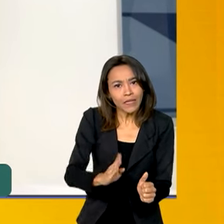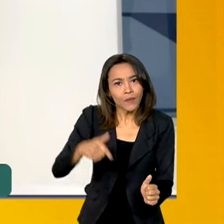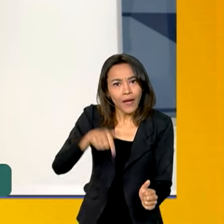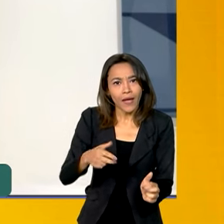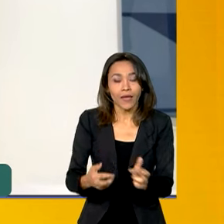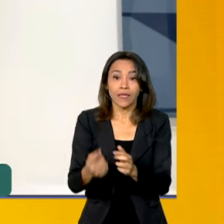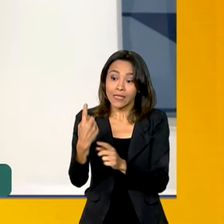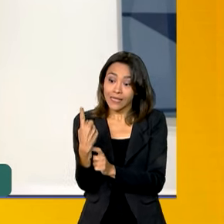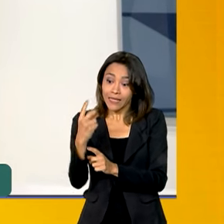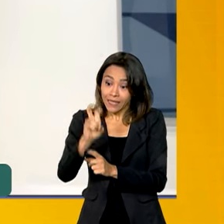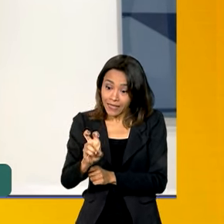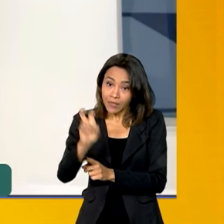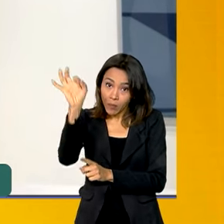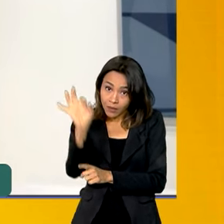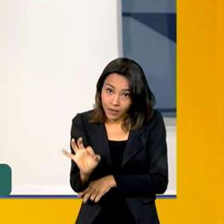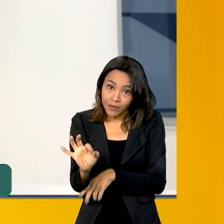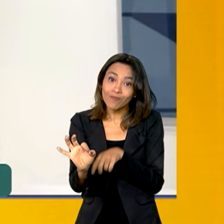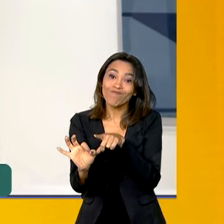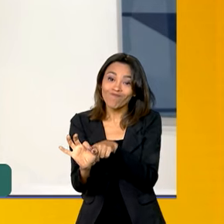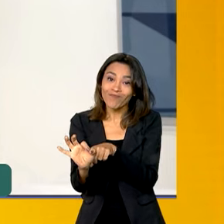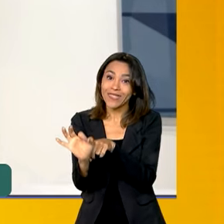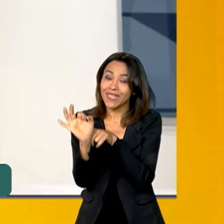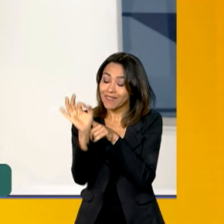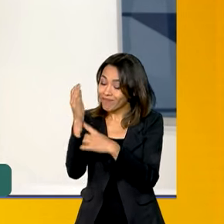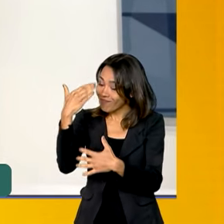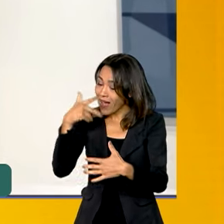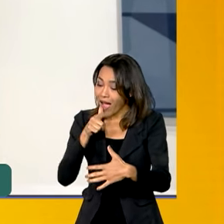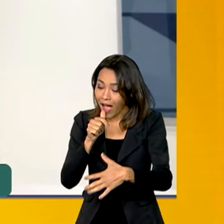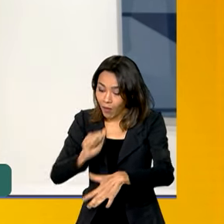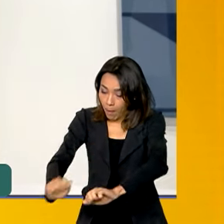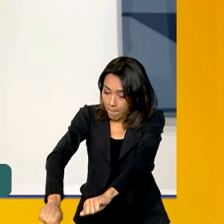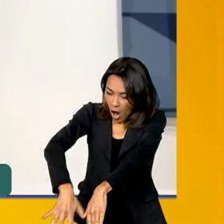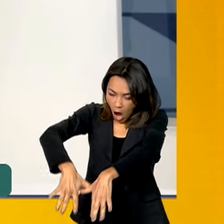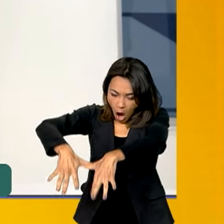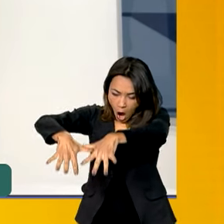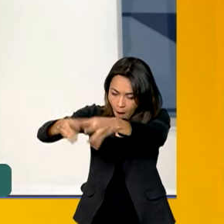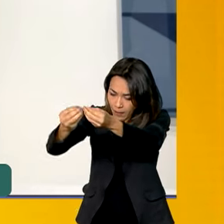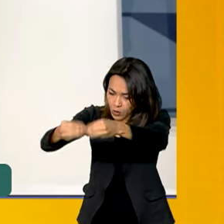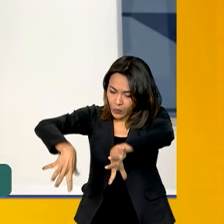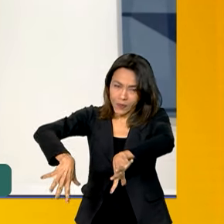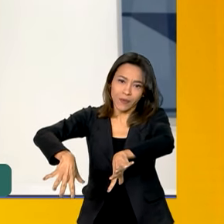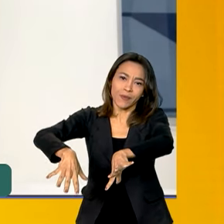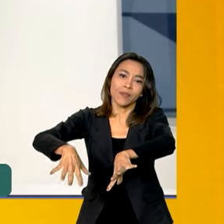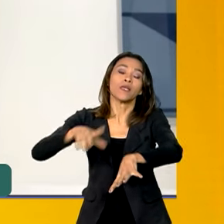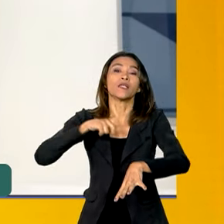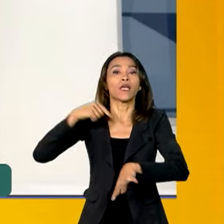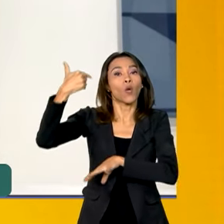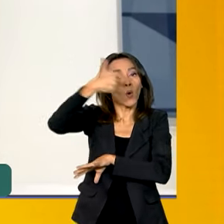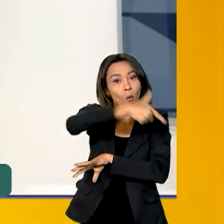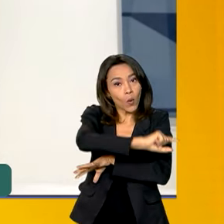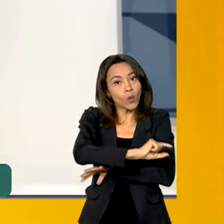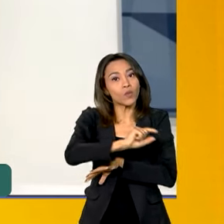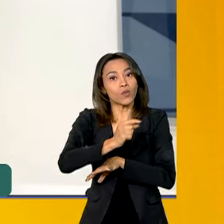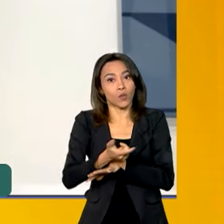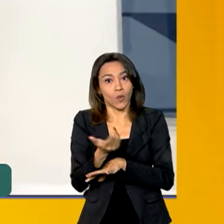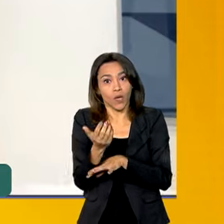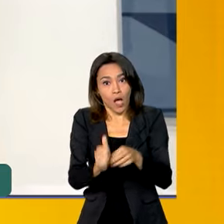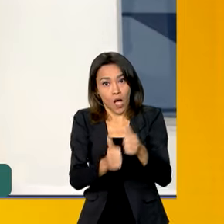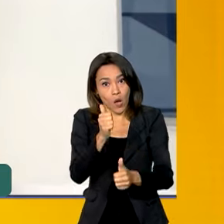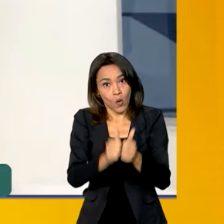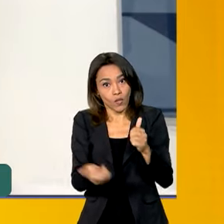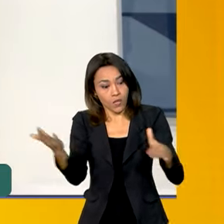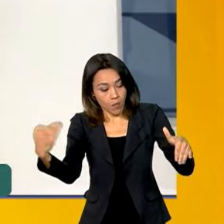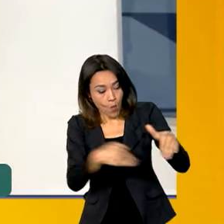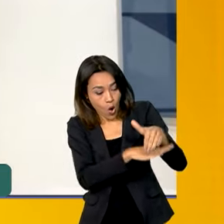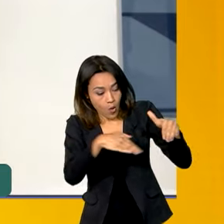15% dele, Vanessa, está embaixo da água. Tem mais uma quantidade que estão nos armazéns. Em algumas regiões, a